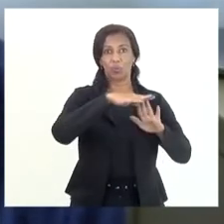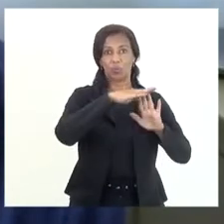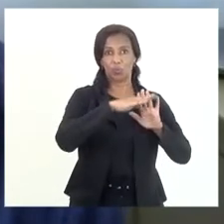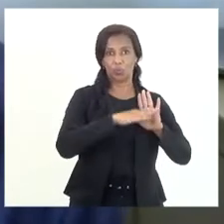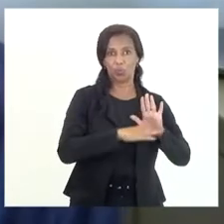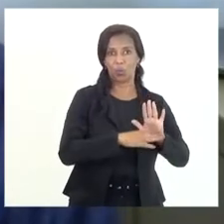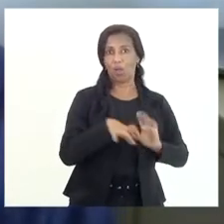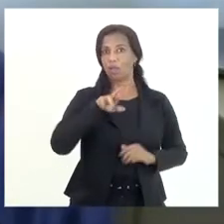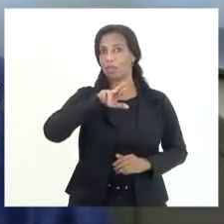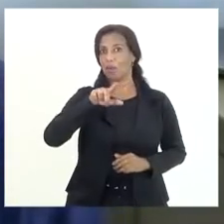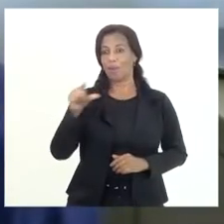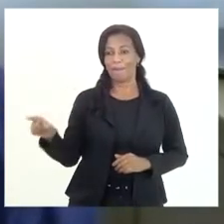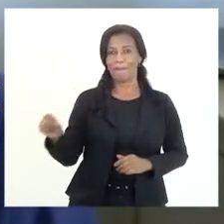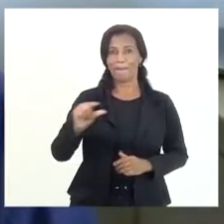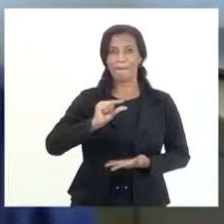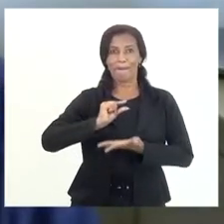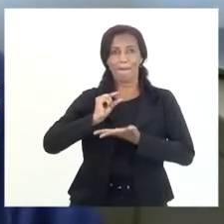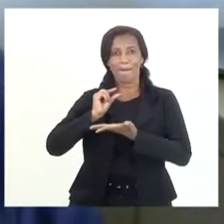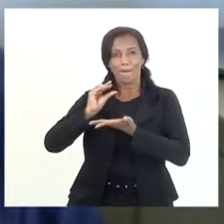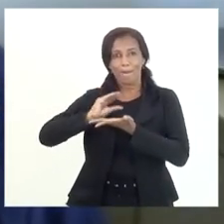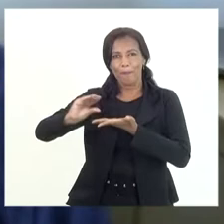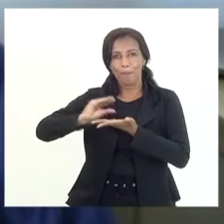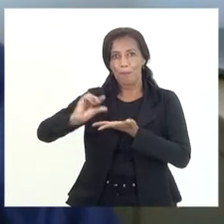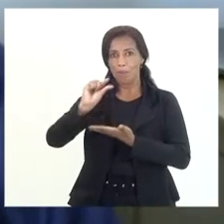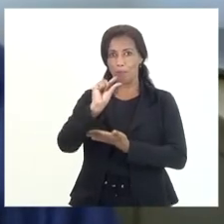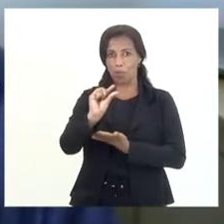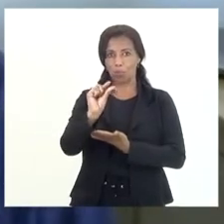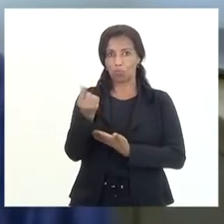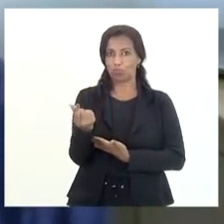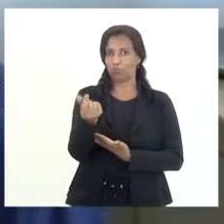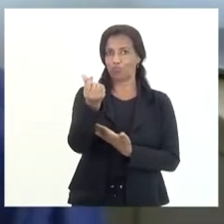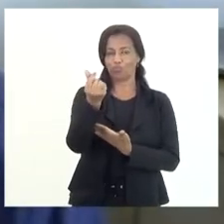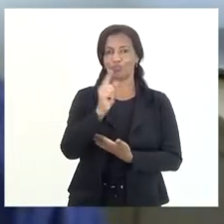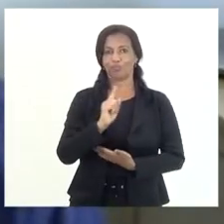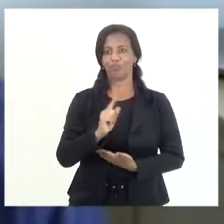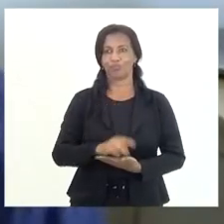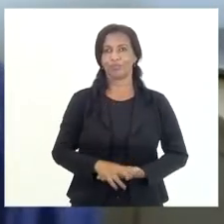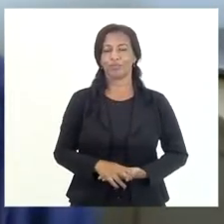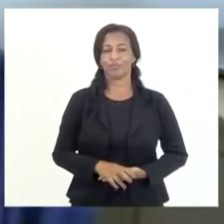é pouco dinheiro. Então, esse é o primeiro ponto.